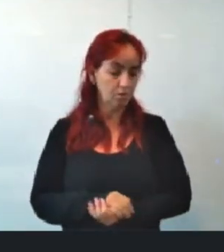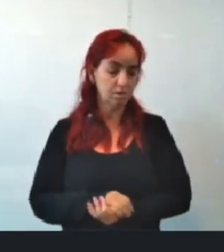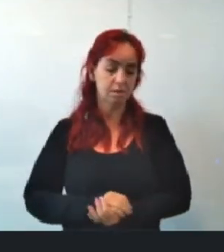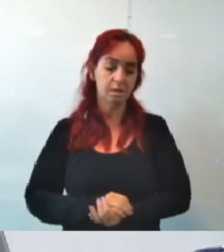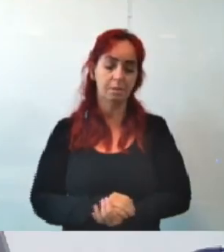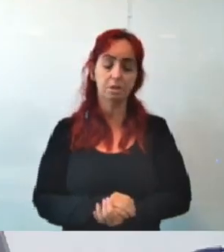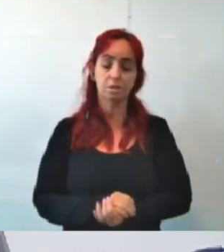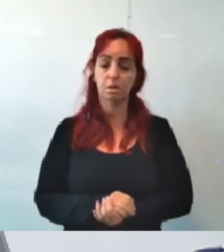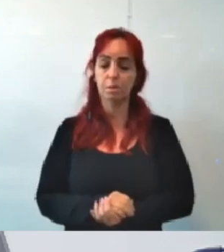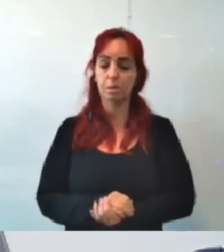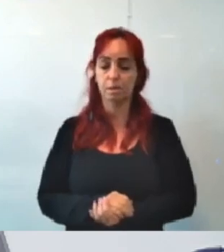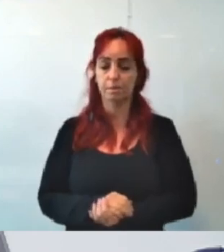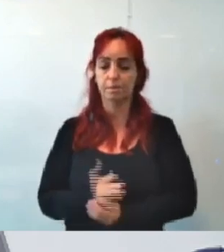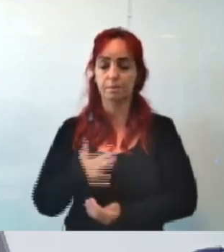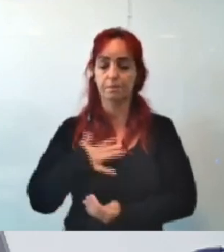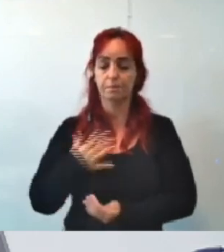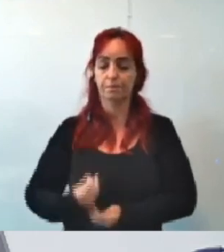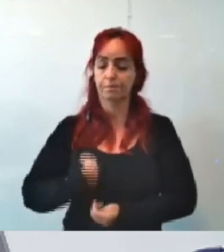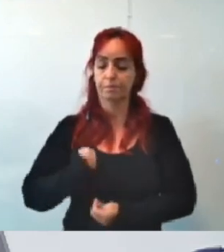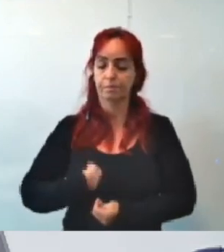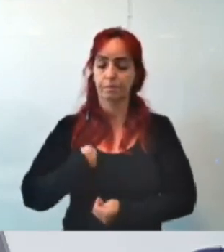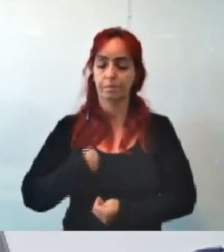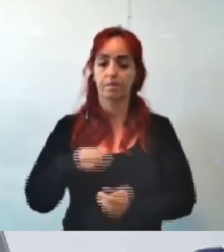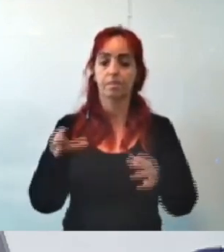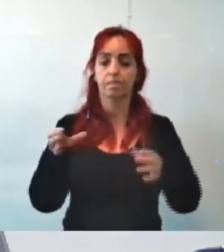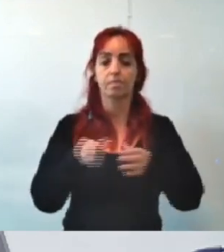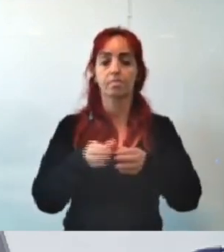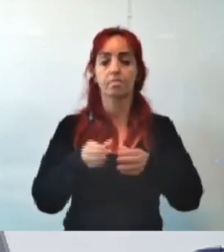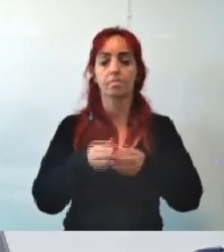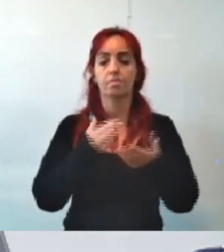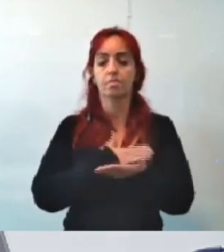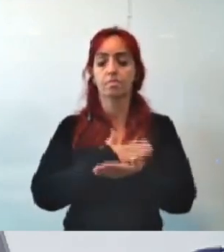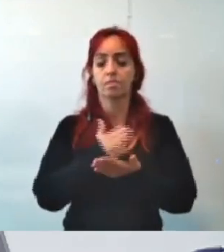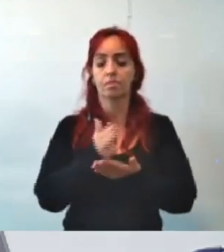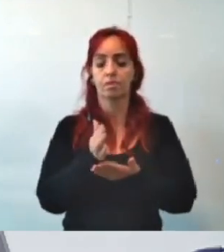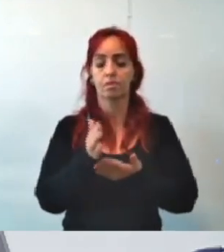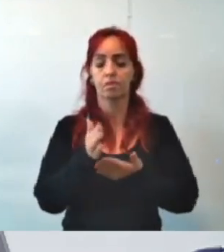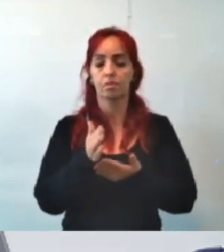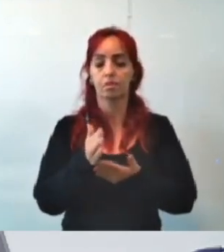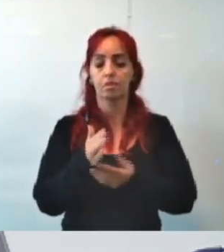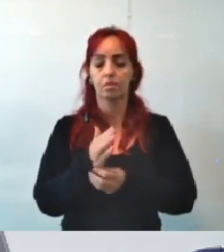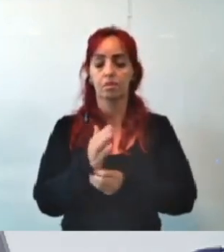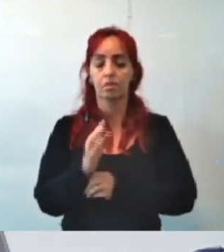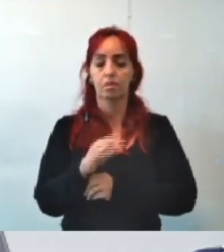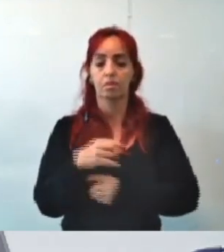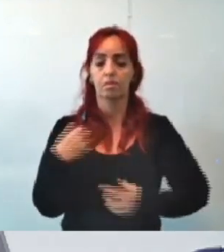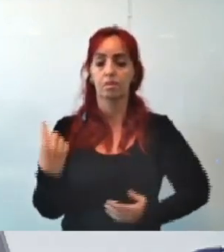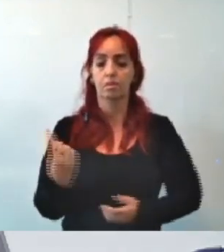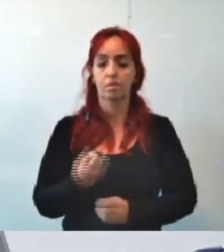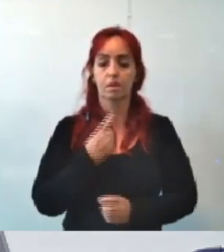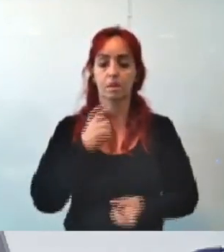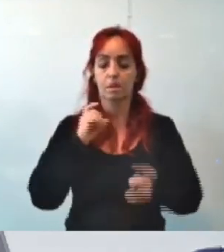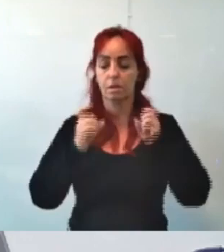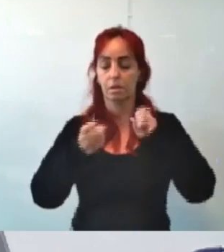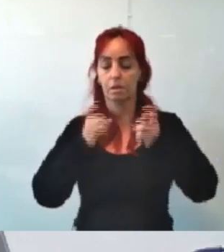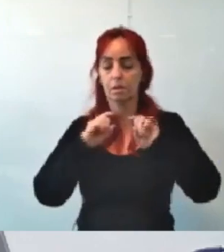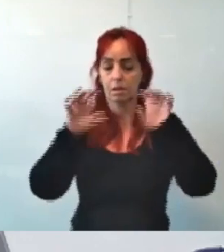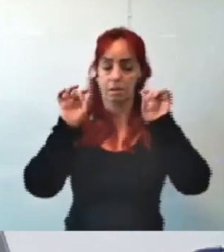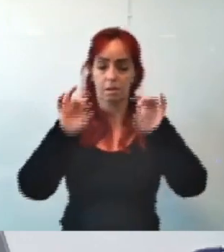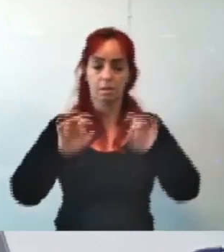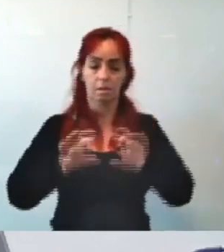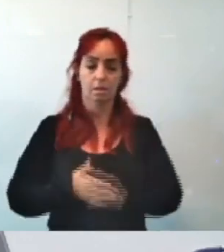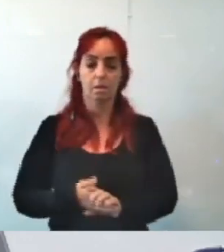Bom, com a minha presença, havendo coro, damos início à nossa reunião extraordinária.